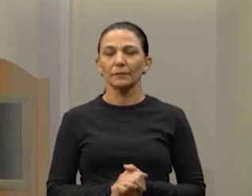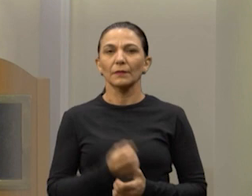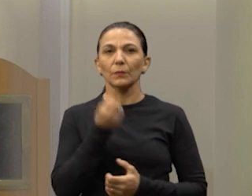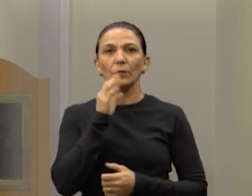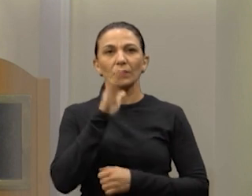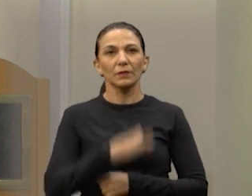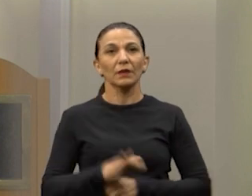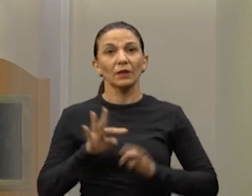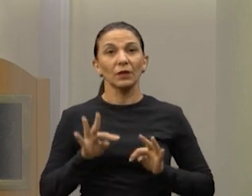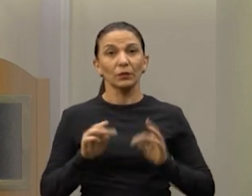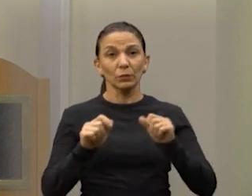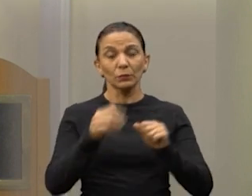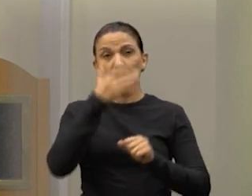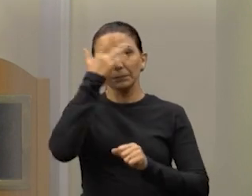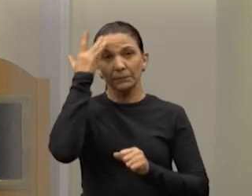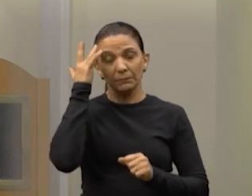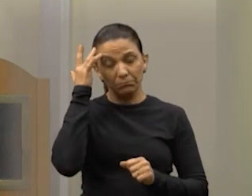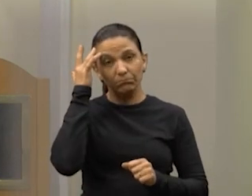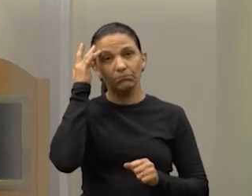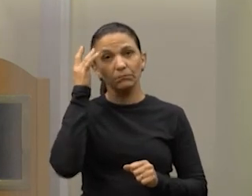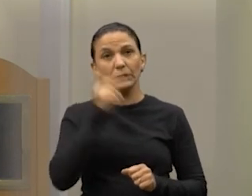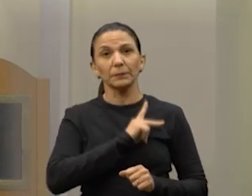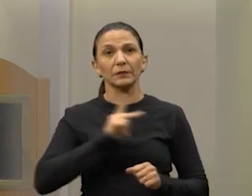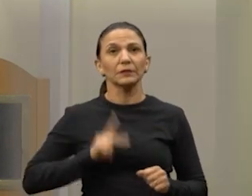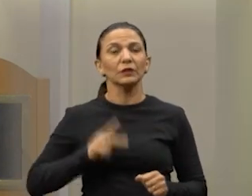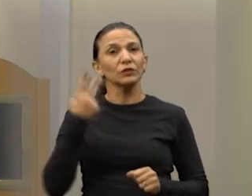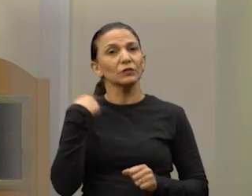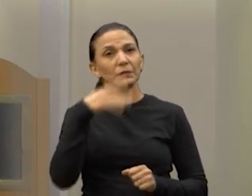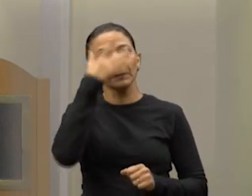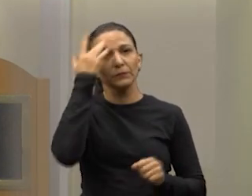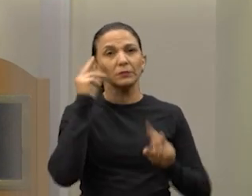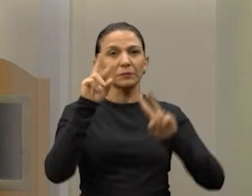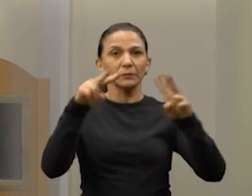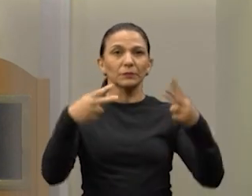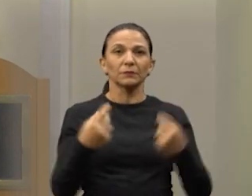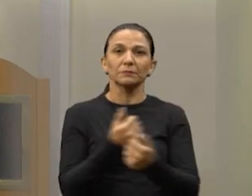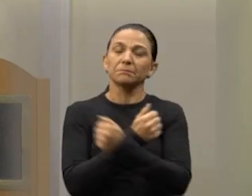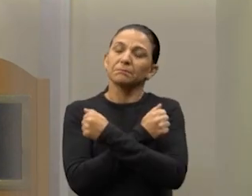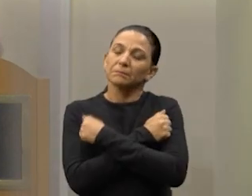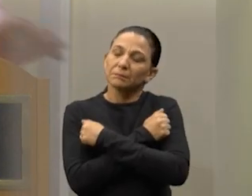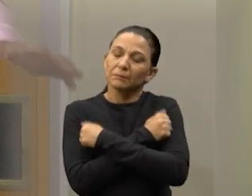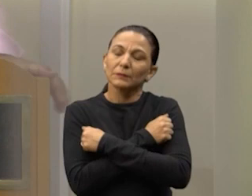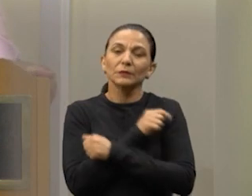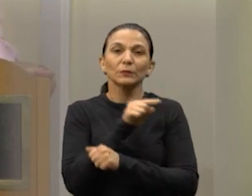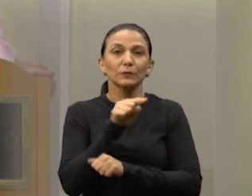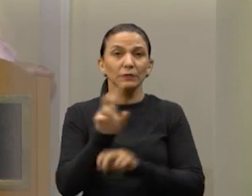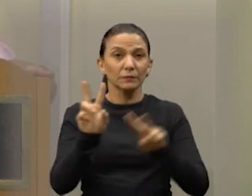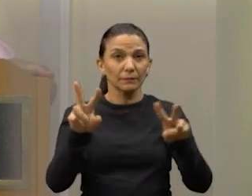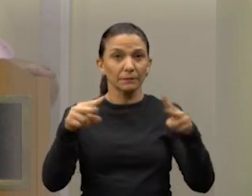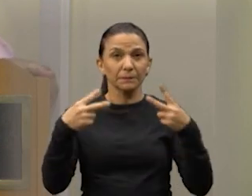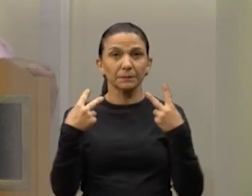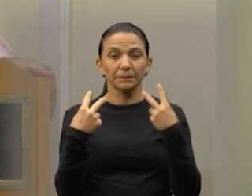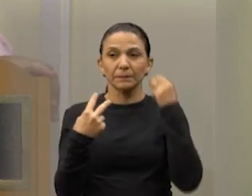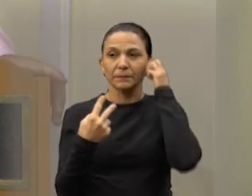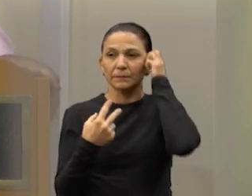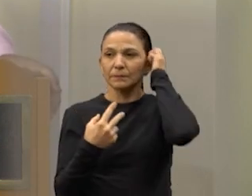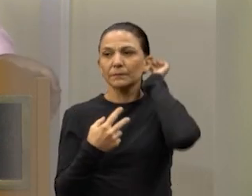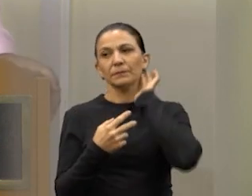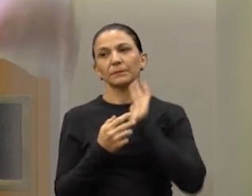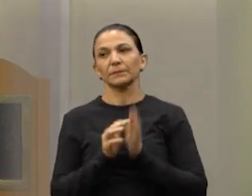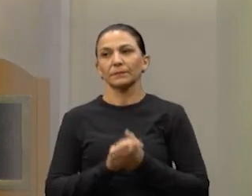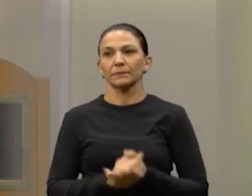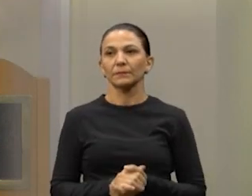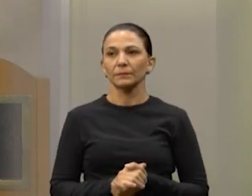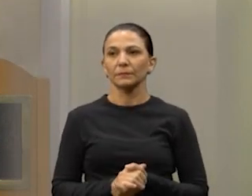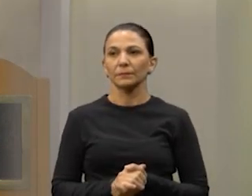Boa tarde a todos, presidente, vereadores, quem nos acompanha, nosso abraço pra você aí que está nos acompanhando. Vamos